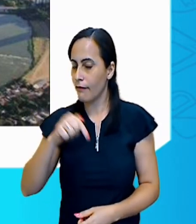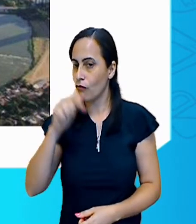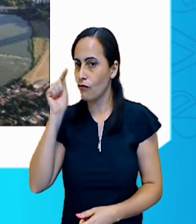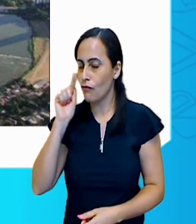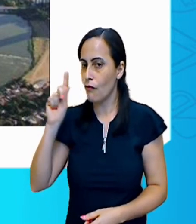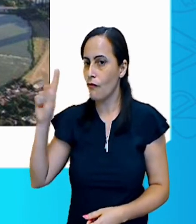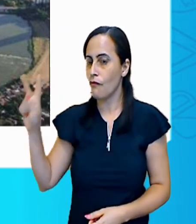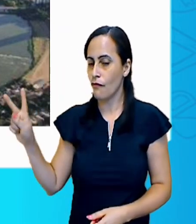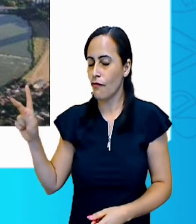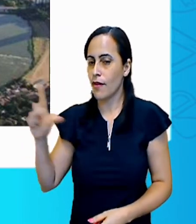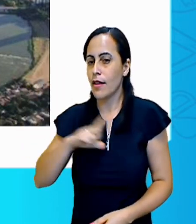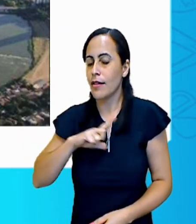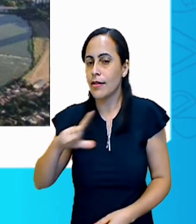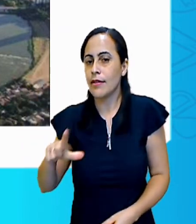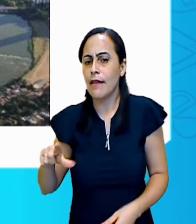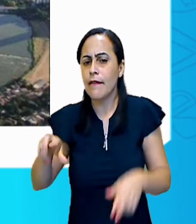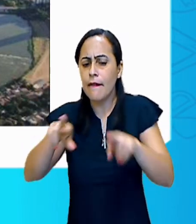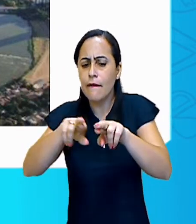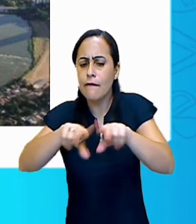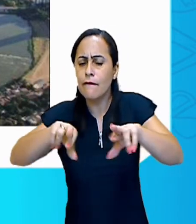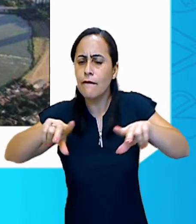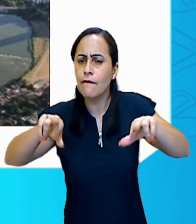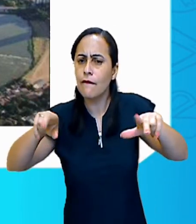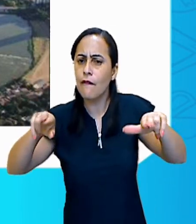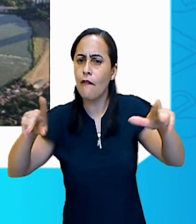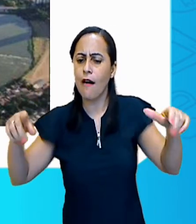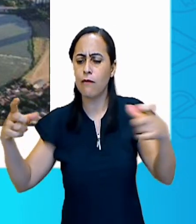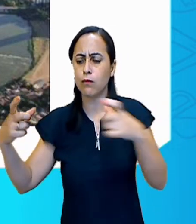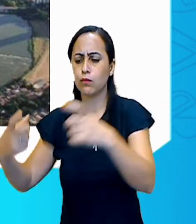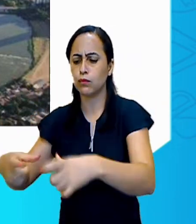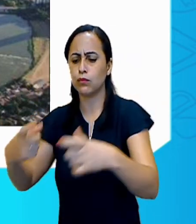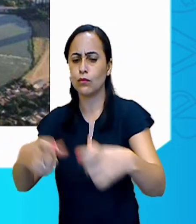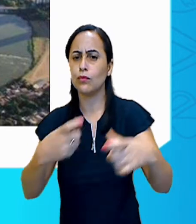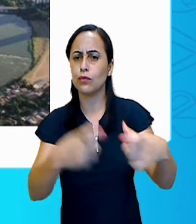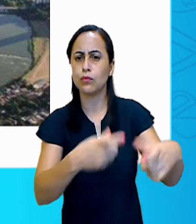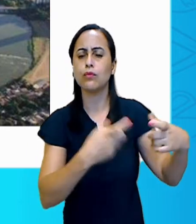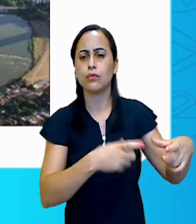Sim, Governador Valadares tem muitos bairros.